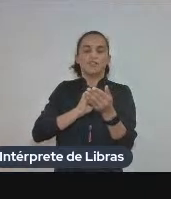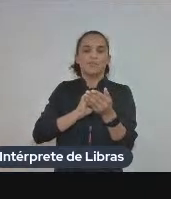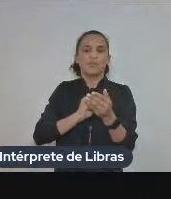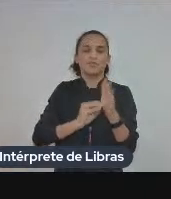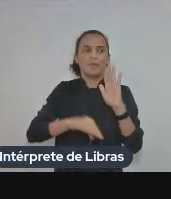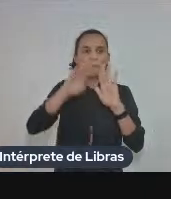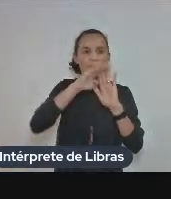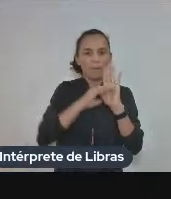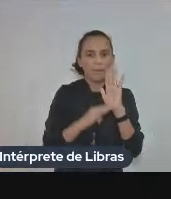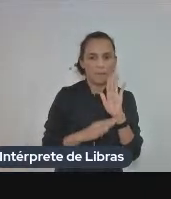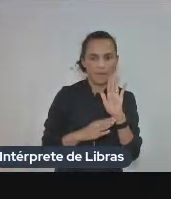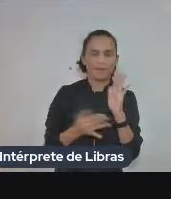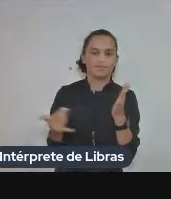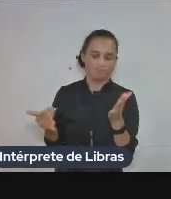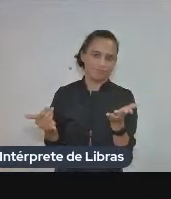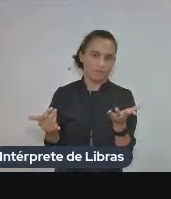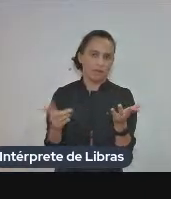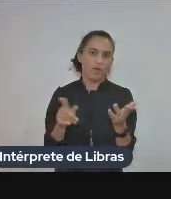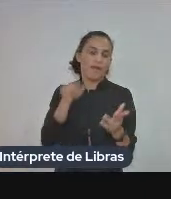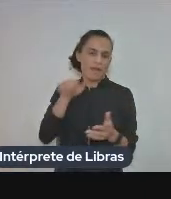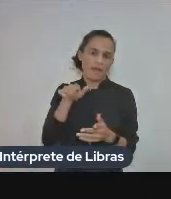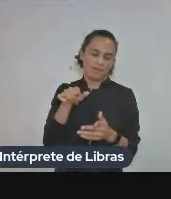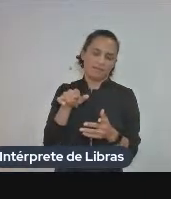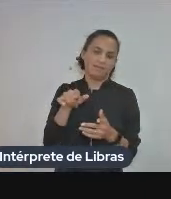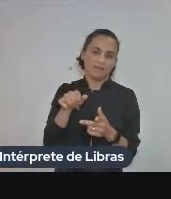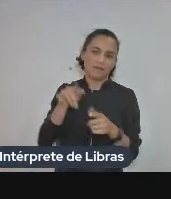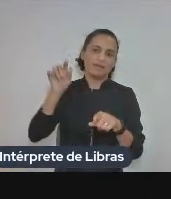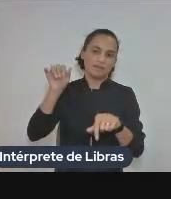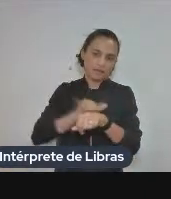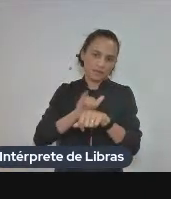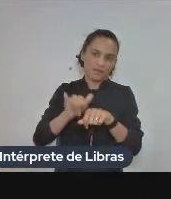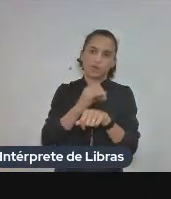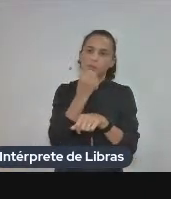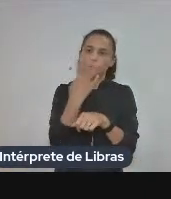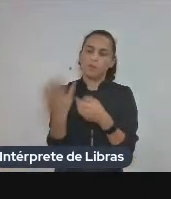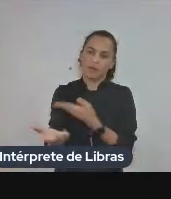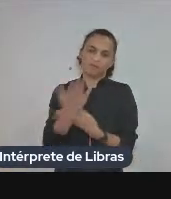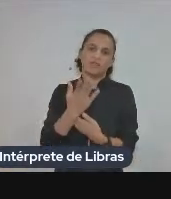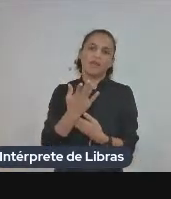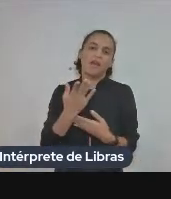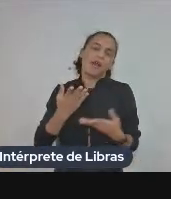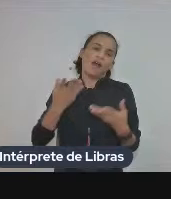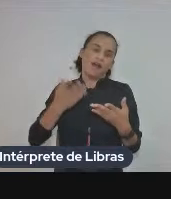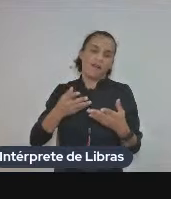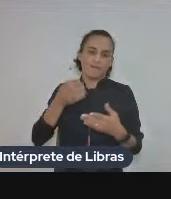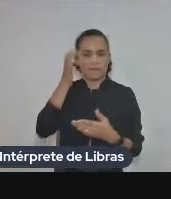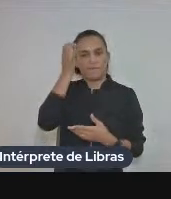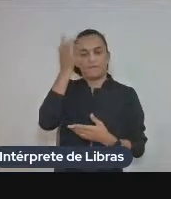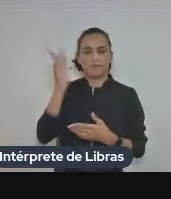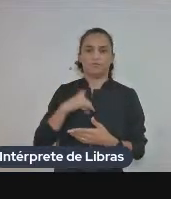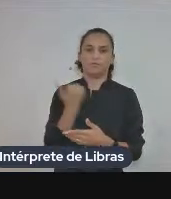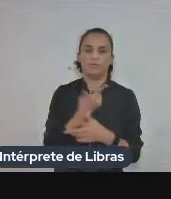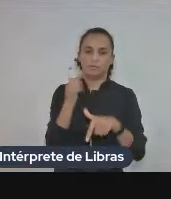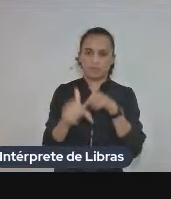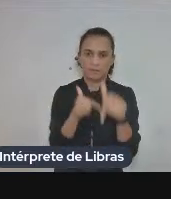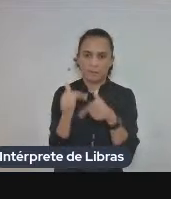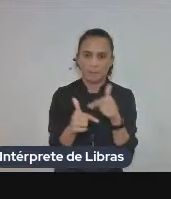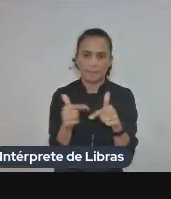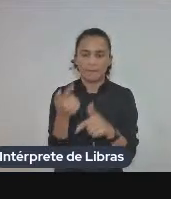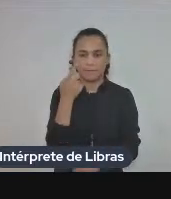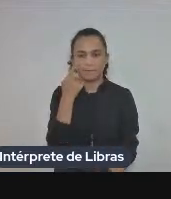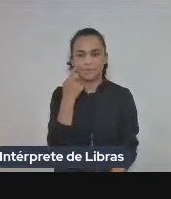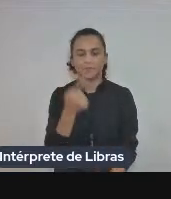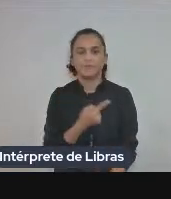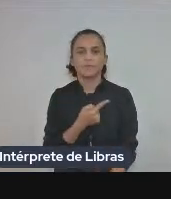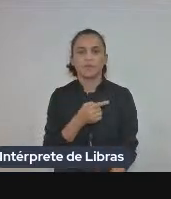para o desenrolar do trabalho bom aqui nós temos a carinha do Word e aqui em